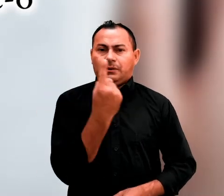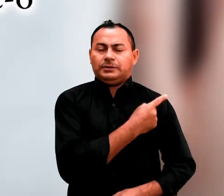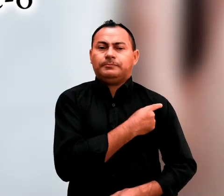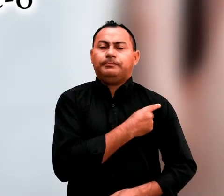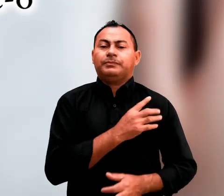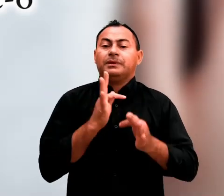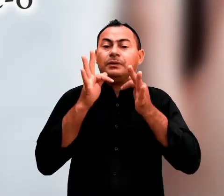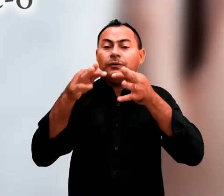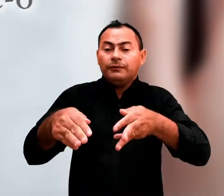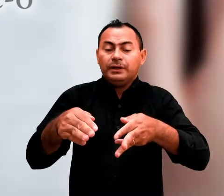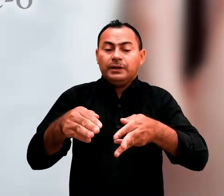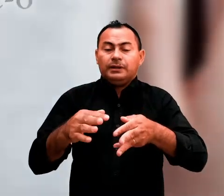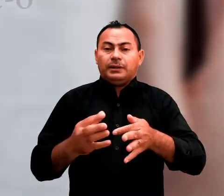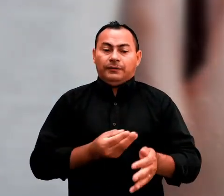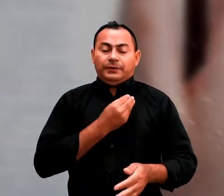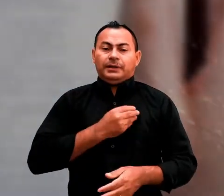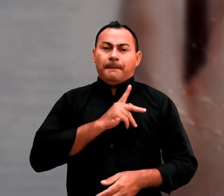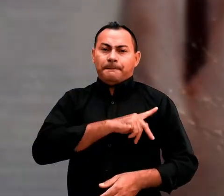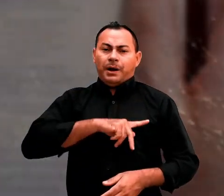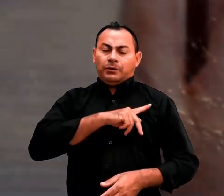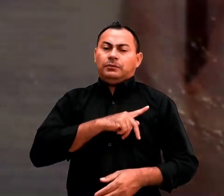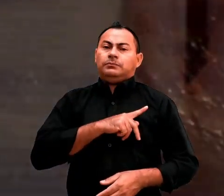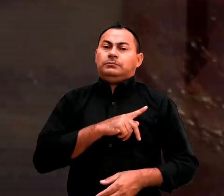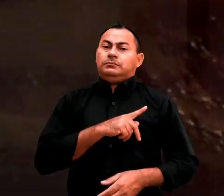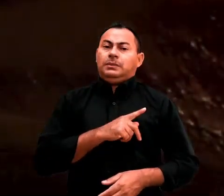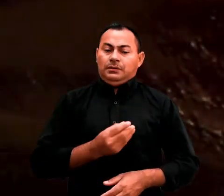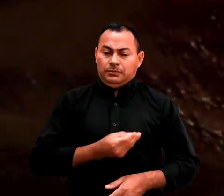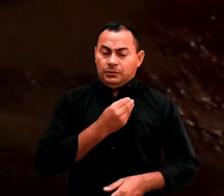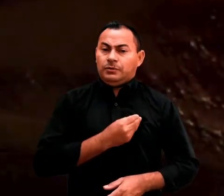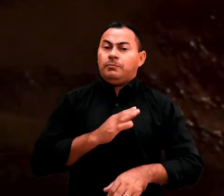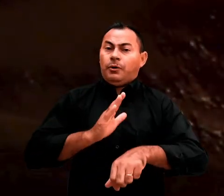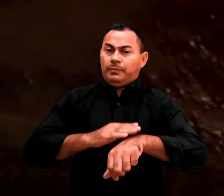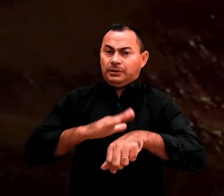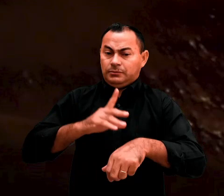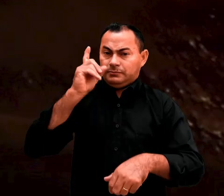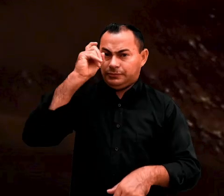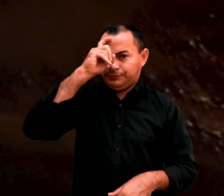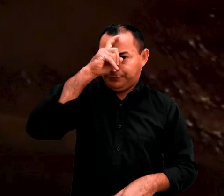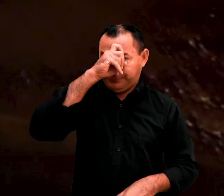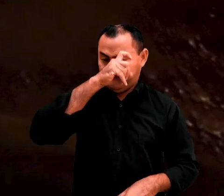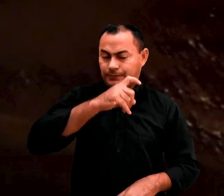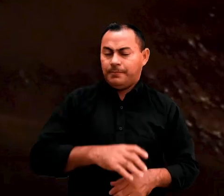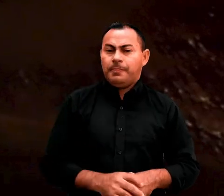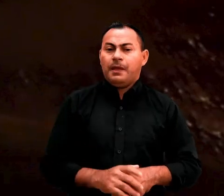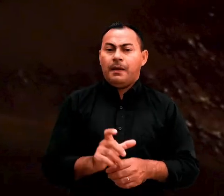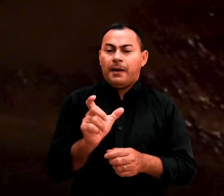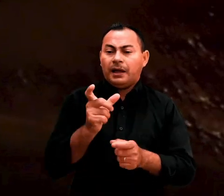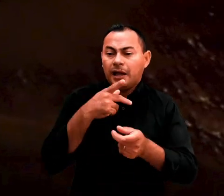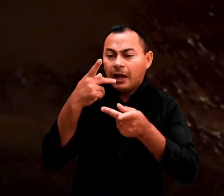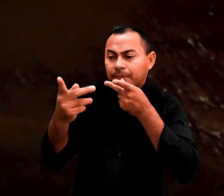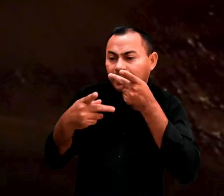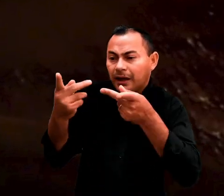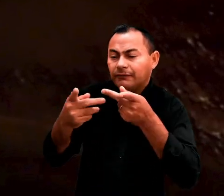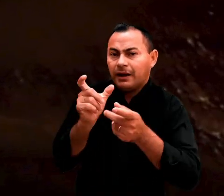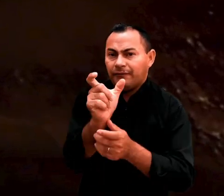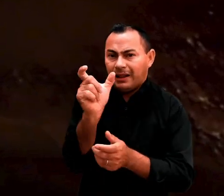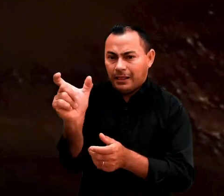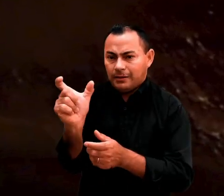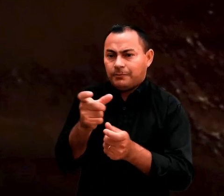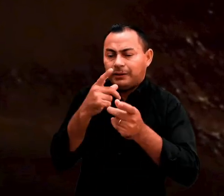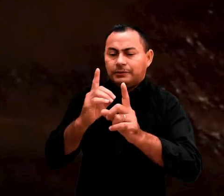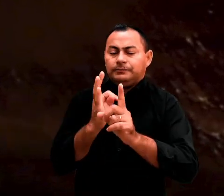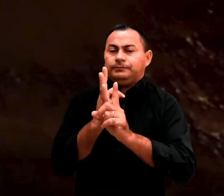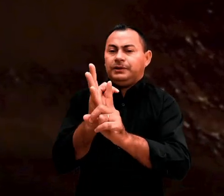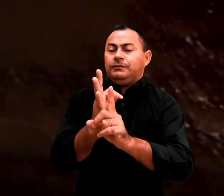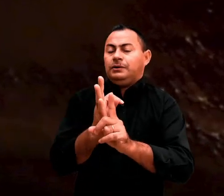No final de sua vida, Paulo viveu circunstâncias muito difíceis. Suas palavras para Timóteo não foram como